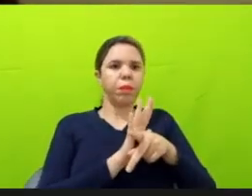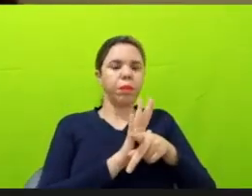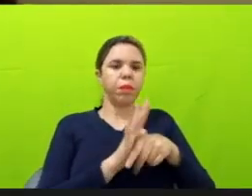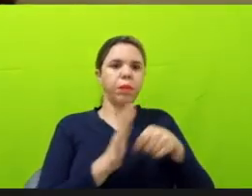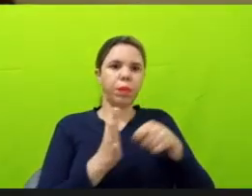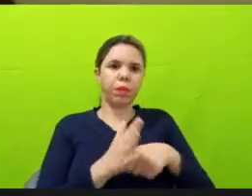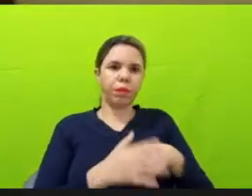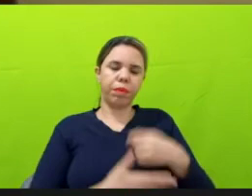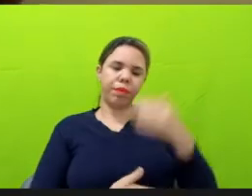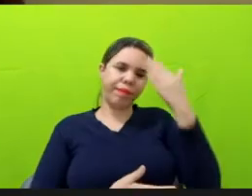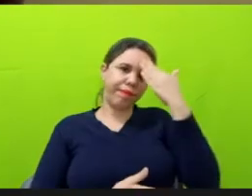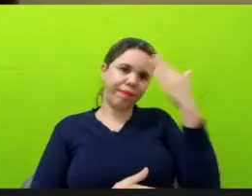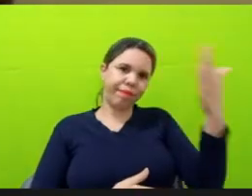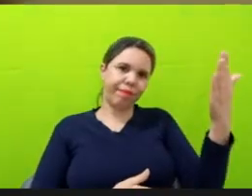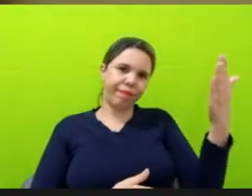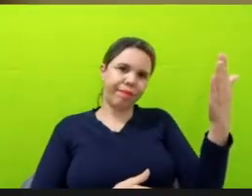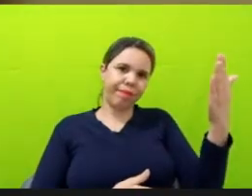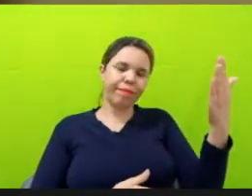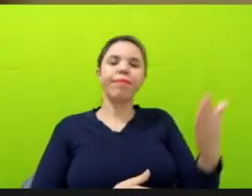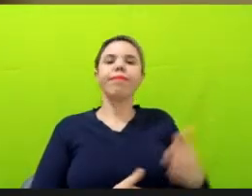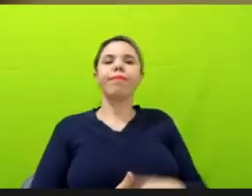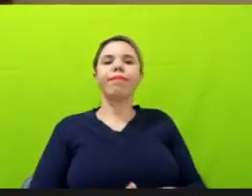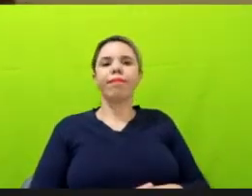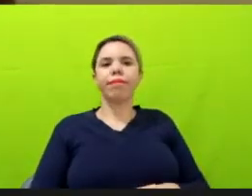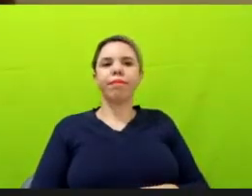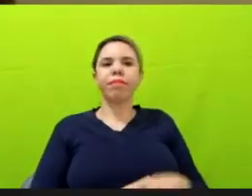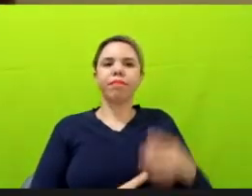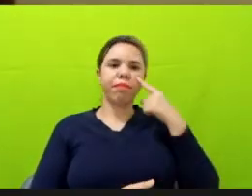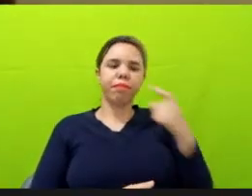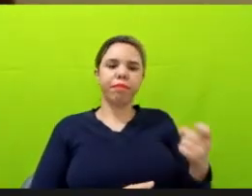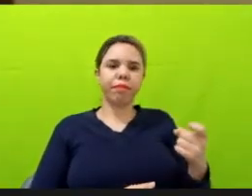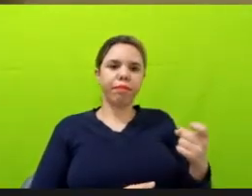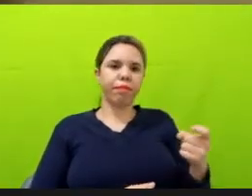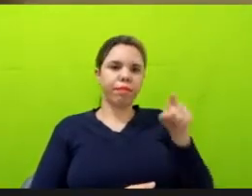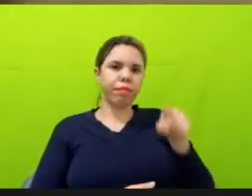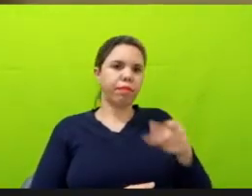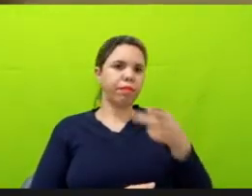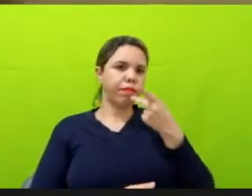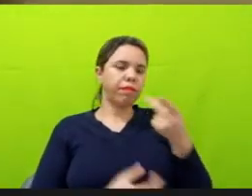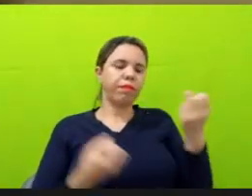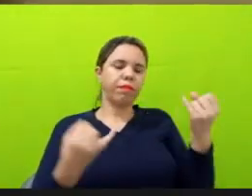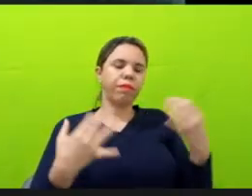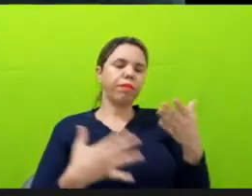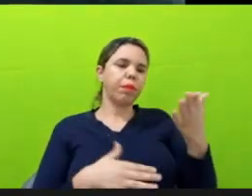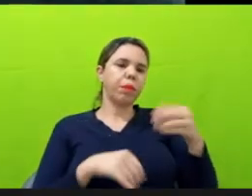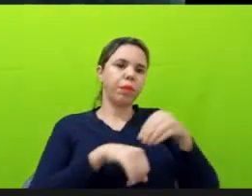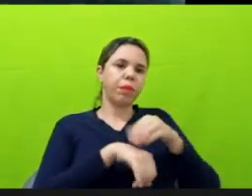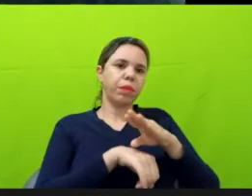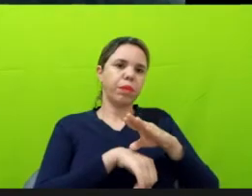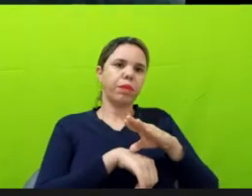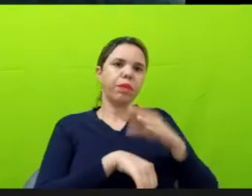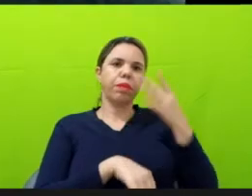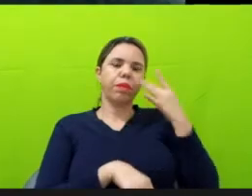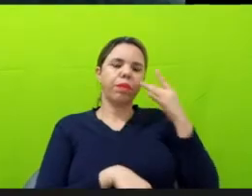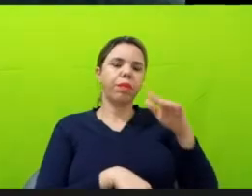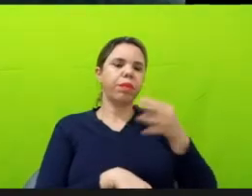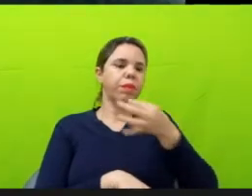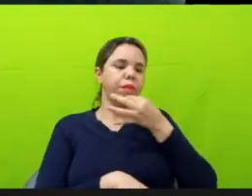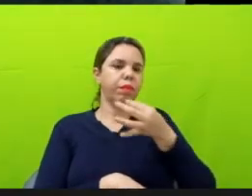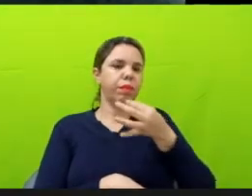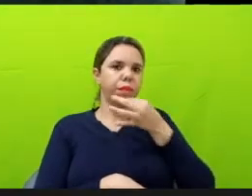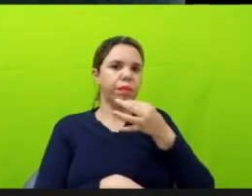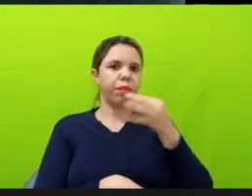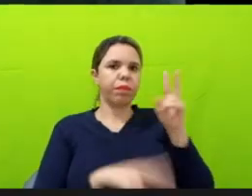Obrigada, Jéssica. Achei interessante também que, na sua fala, você trouxe, acho que uma das manifestações, assim,